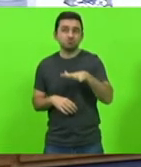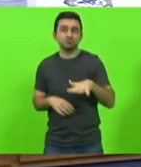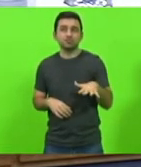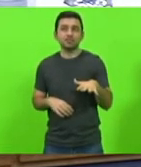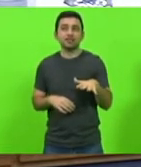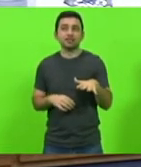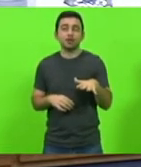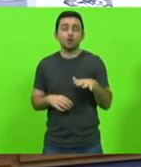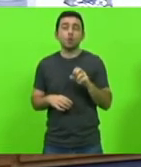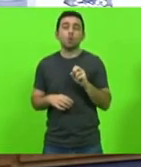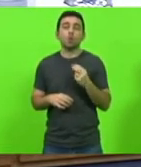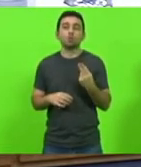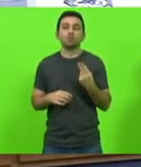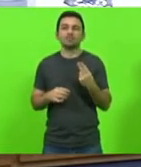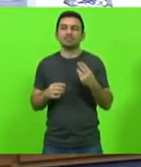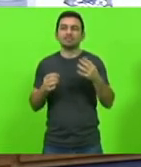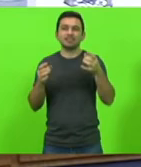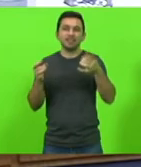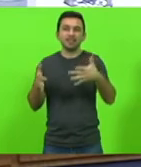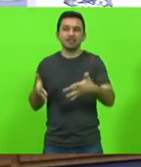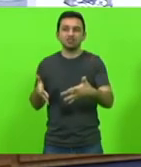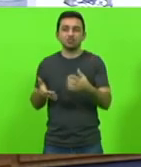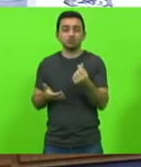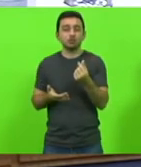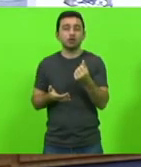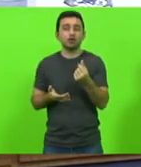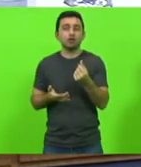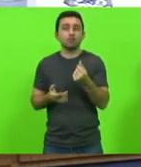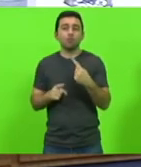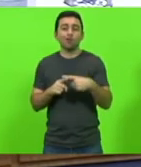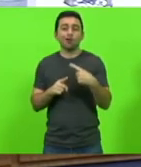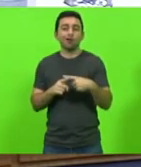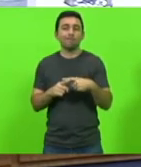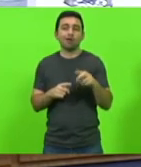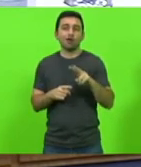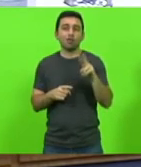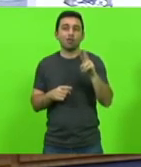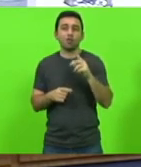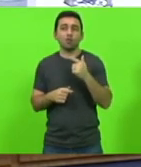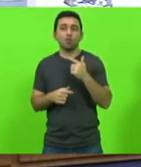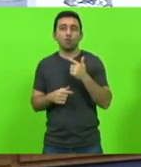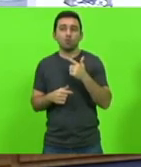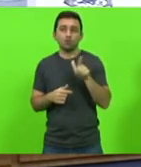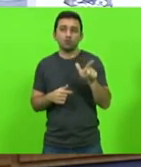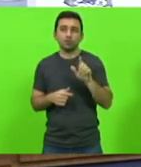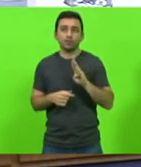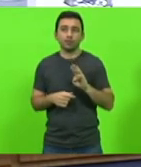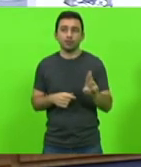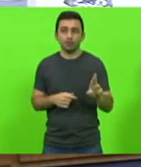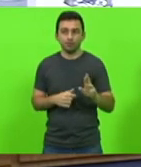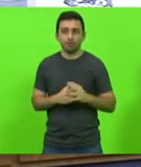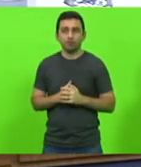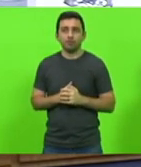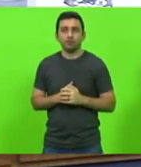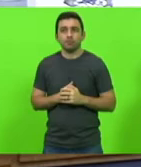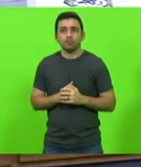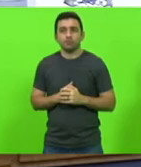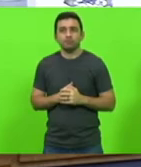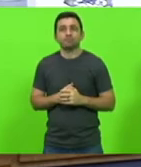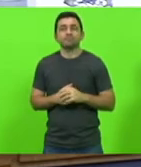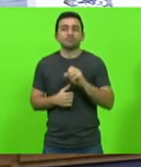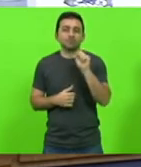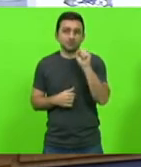deixadas de serem investidas porque este valor foi para uma BR então isso é sim